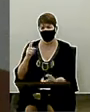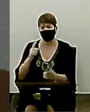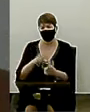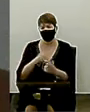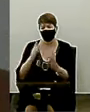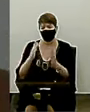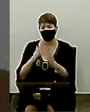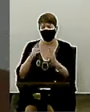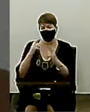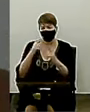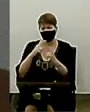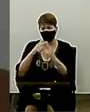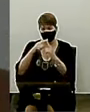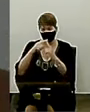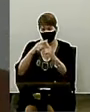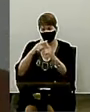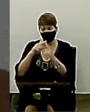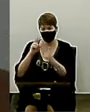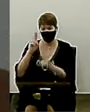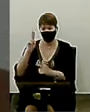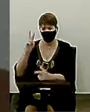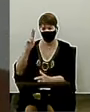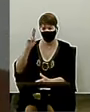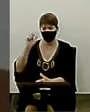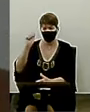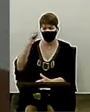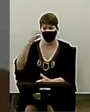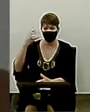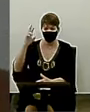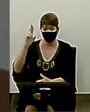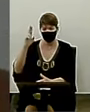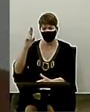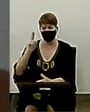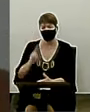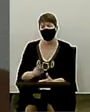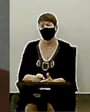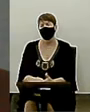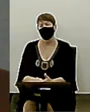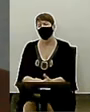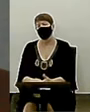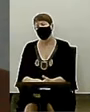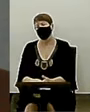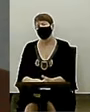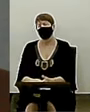escrita pelo Ricardo Taylor, o pai de uma pessoa que daqui a pouco eu vou apresentar para os irmãos.